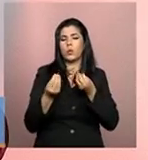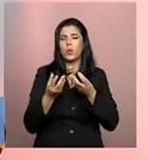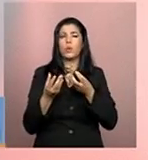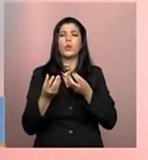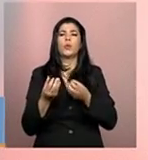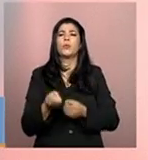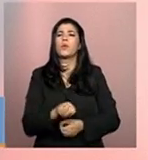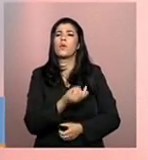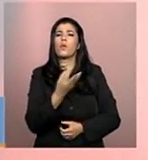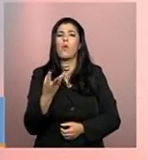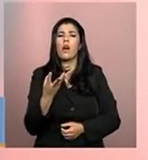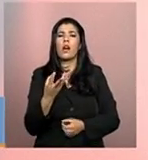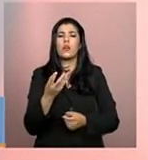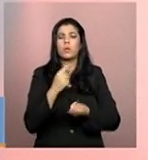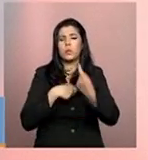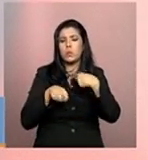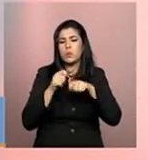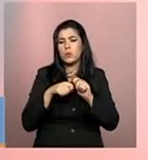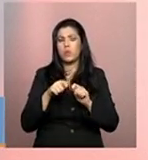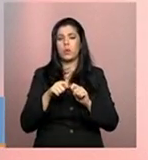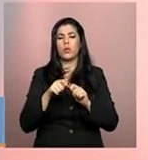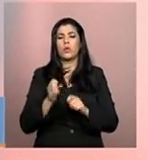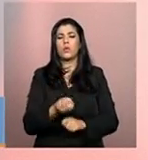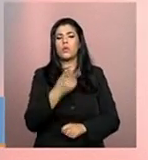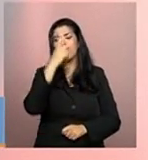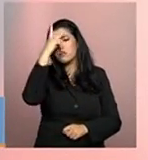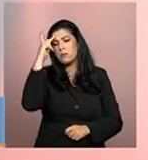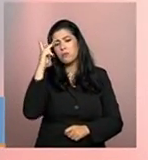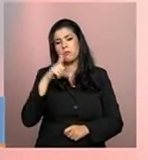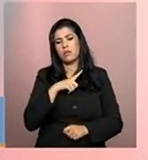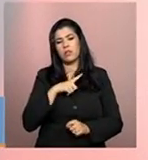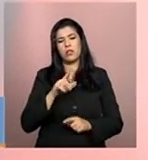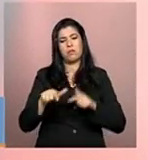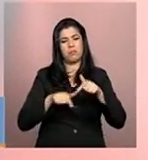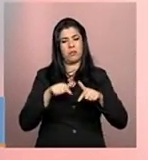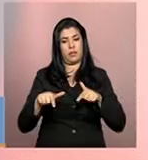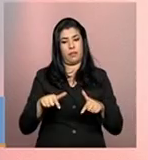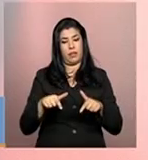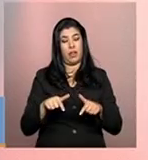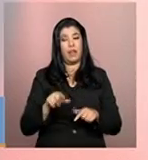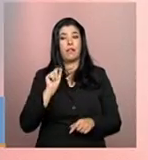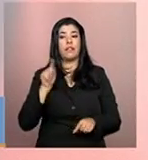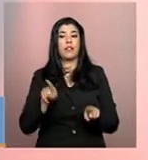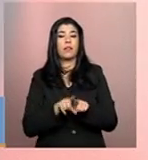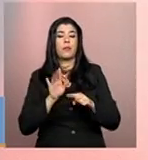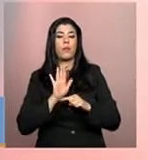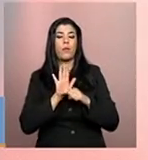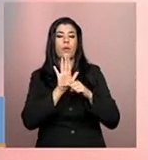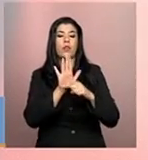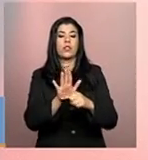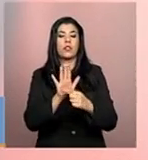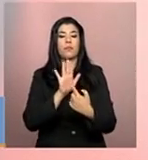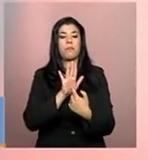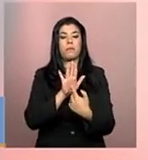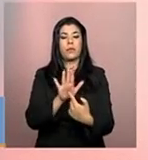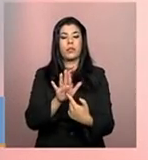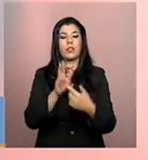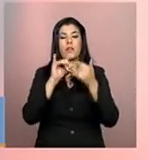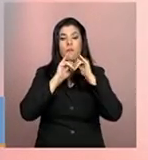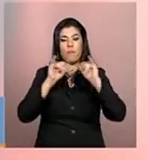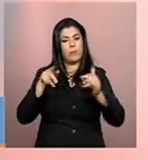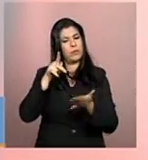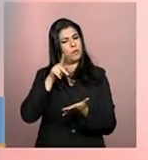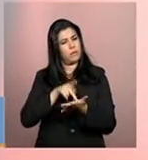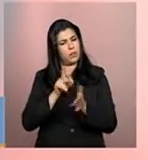recursos humanos. Então, as entidades são importantes e podem contribuir em prestar informações concisas,